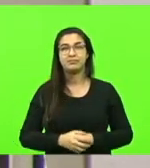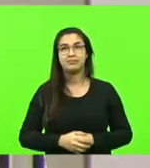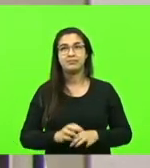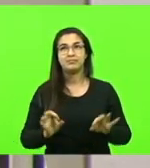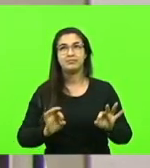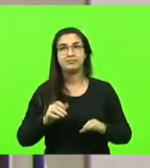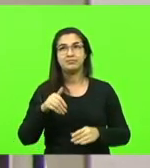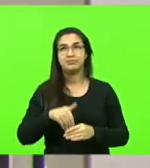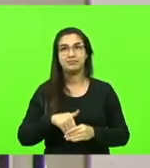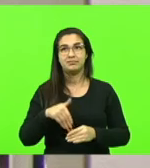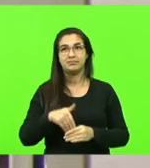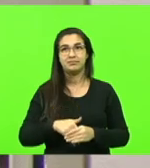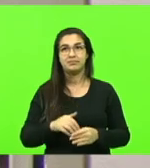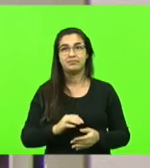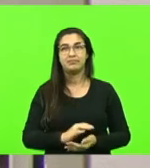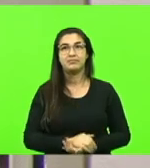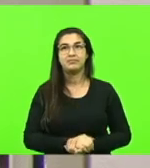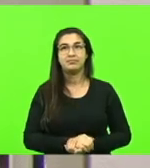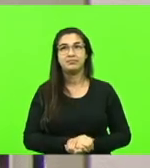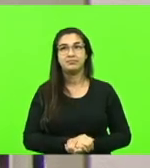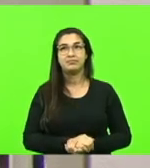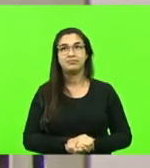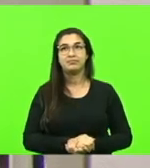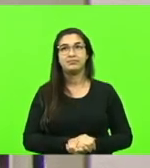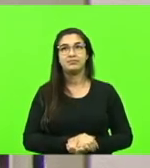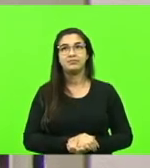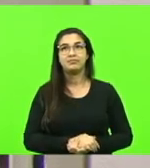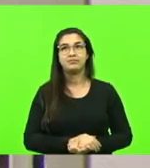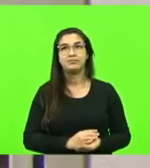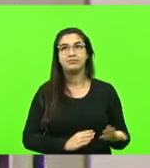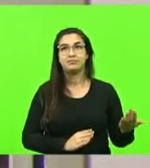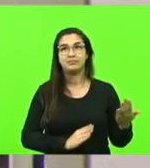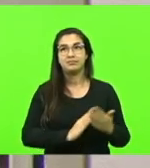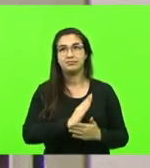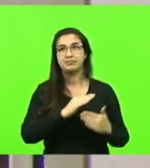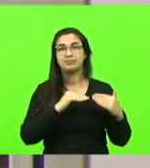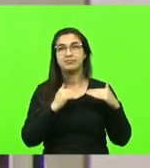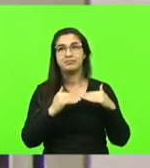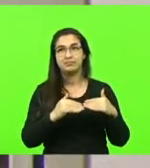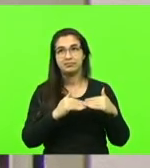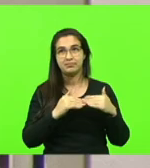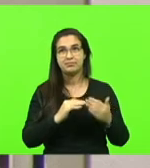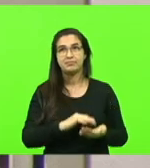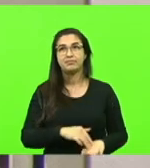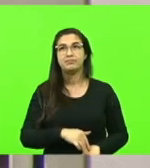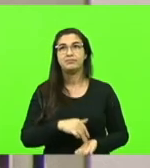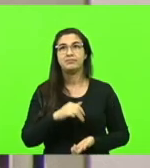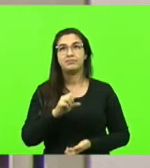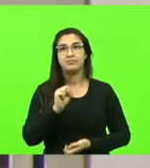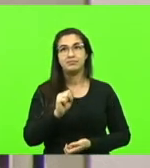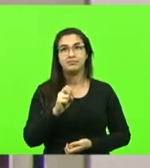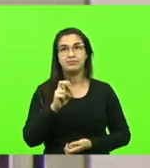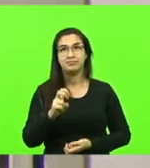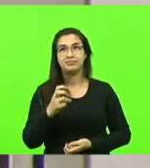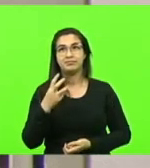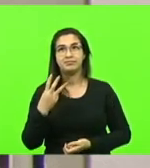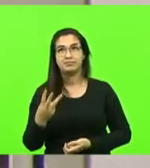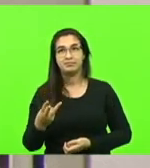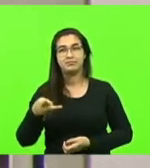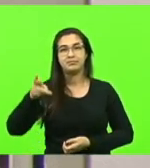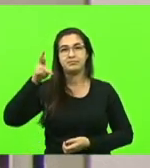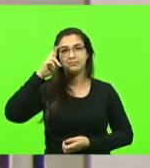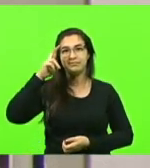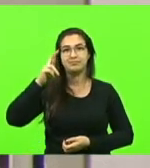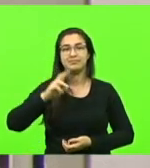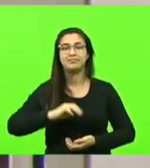discutir, em votação. Deputados que aprovam, permaneça como se encontra. Aprovado por unanimidade. Moção 853, ator deputado Floriano,